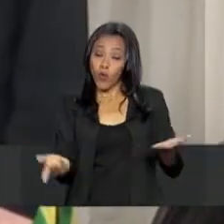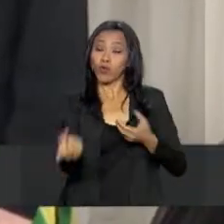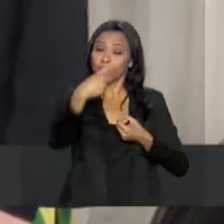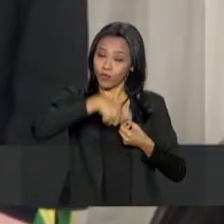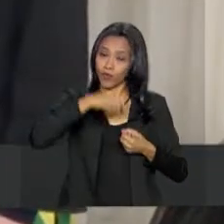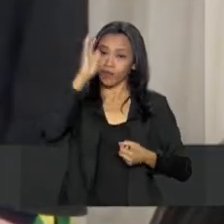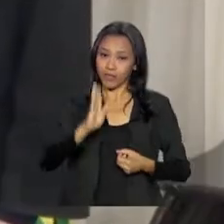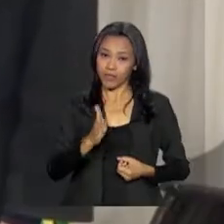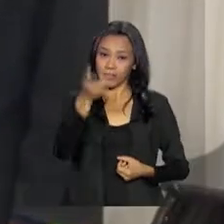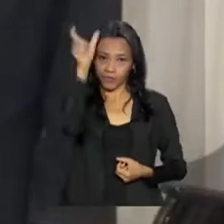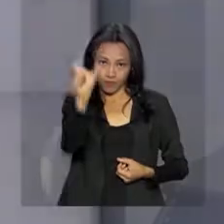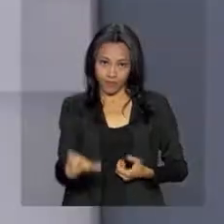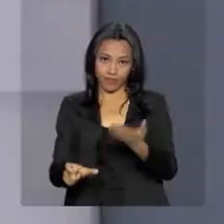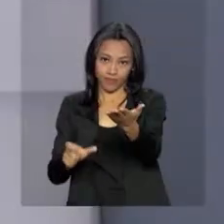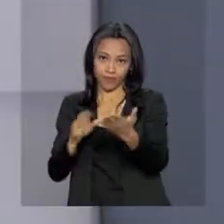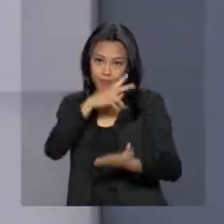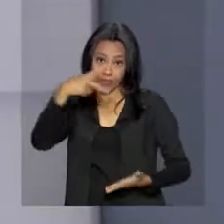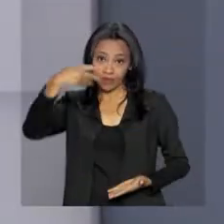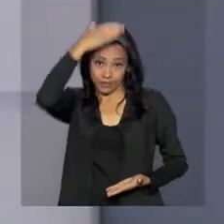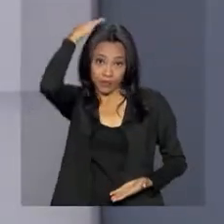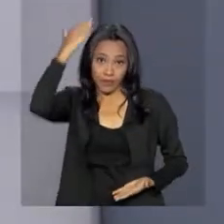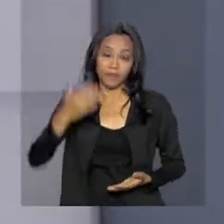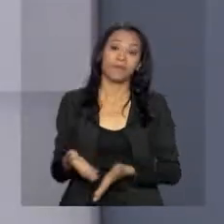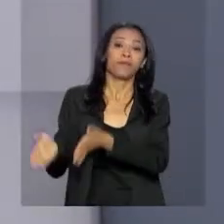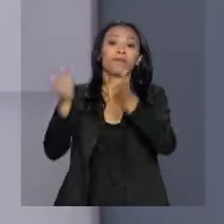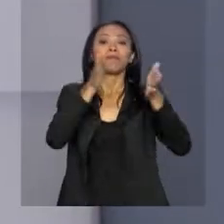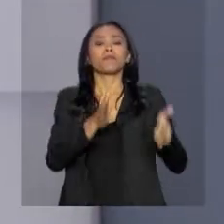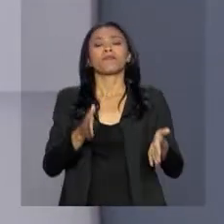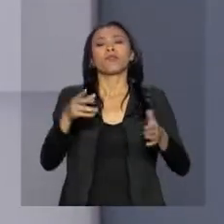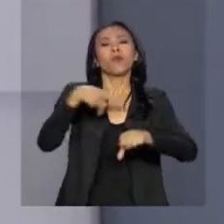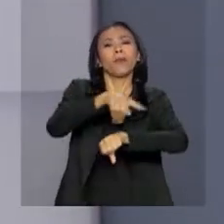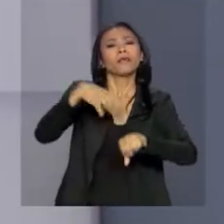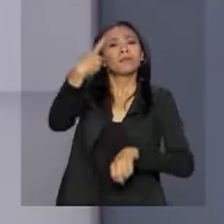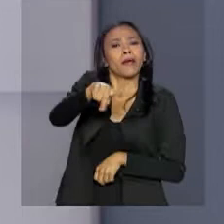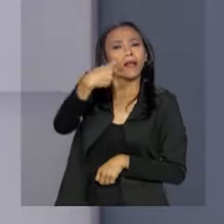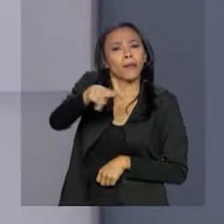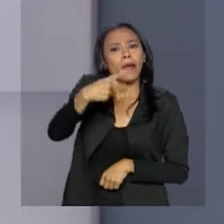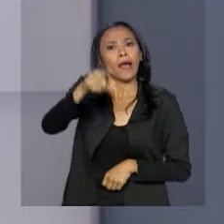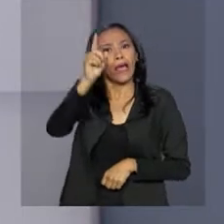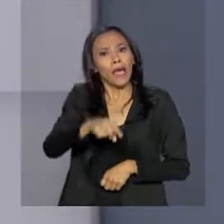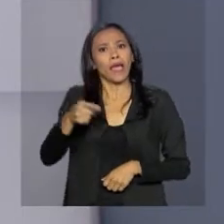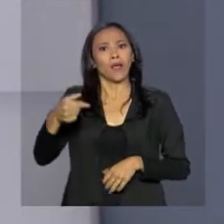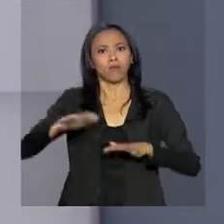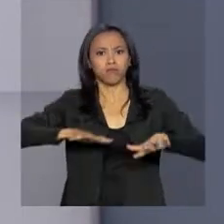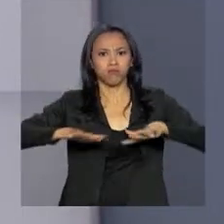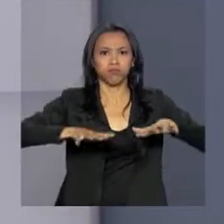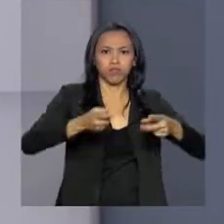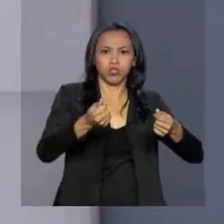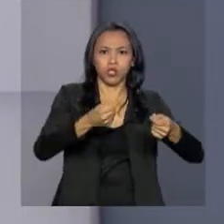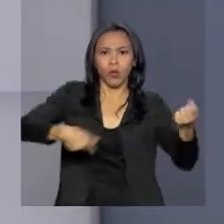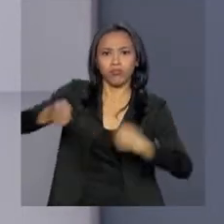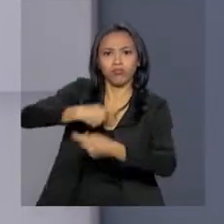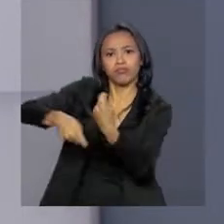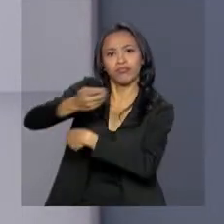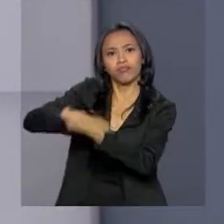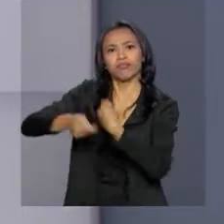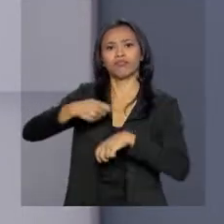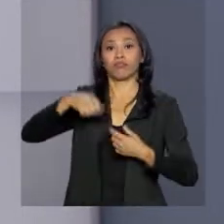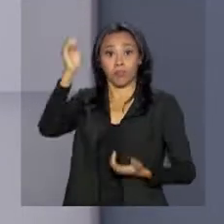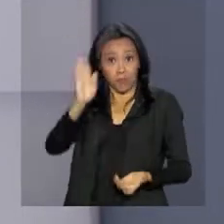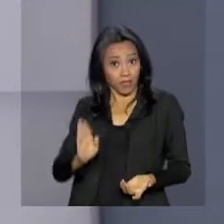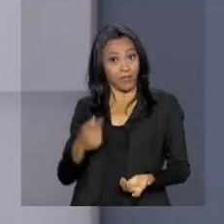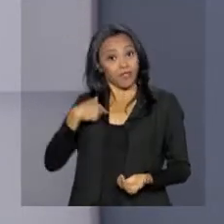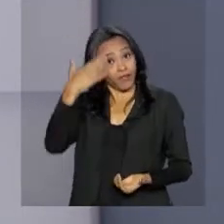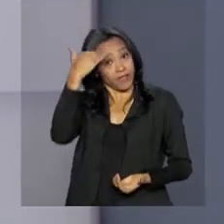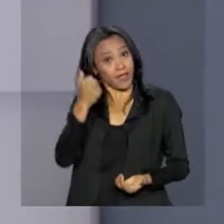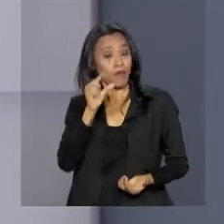ao Brasil. O Paraguai é um país sul-americano que mantém grande movimentação comercial com o Brasil. Você vai saber agora